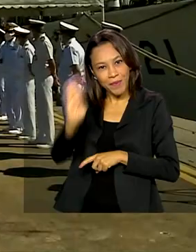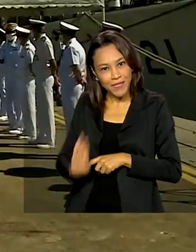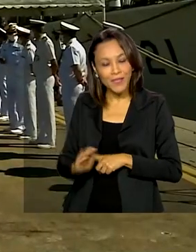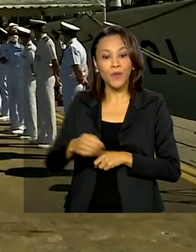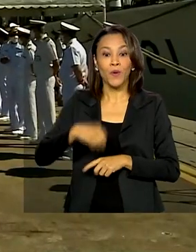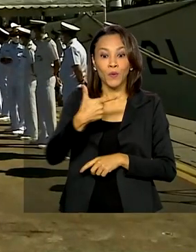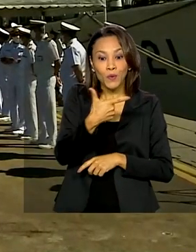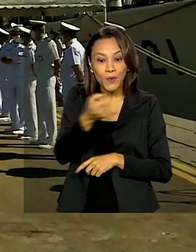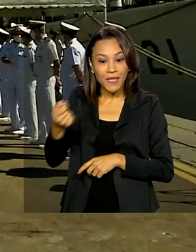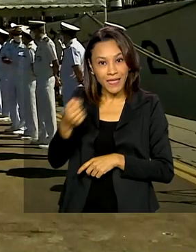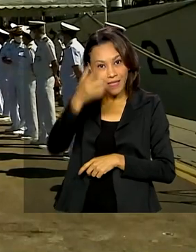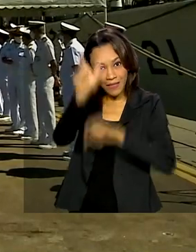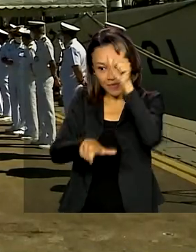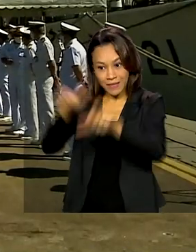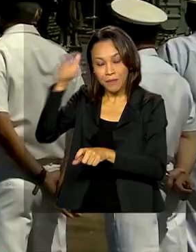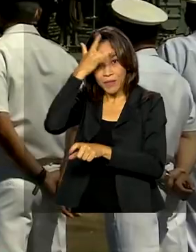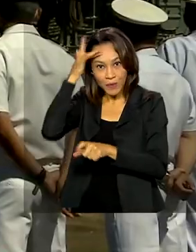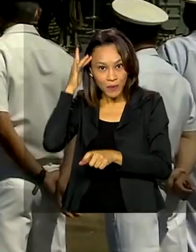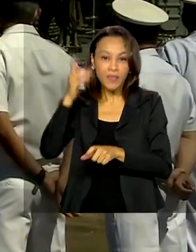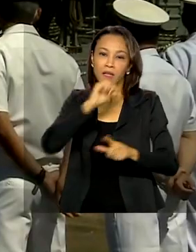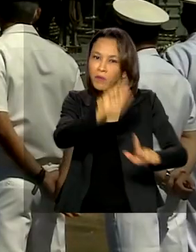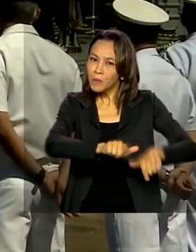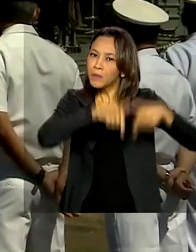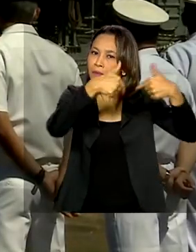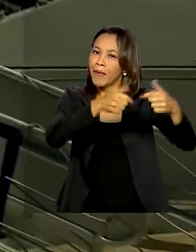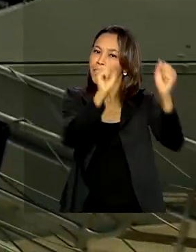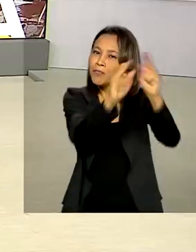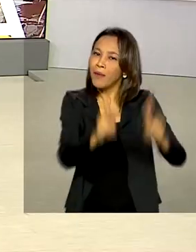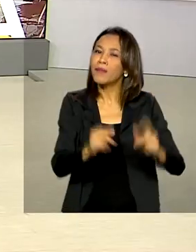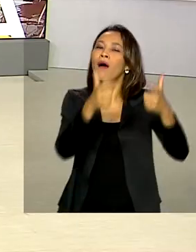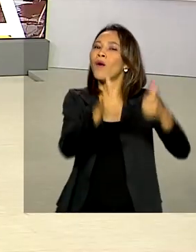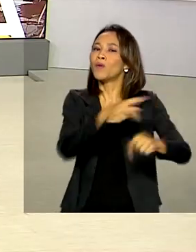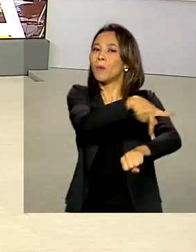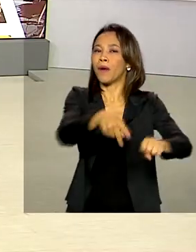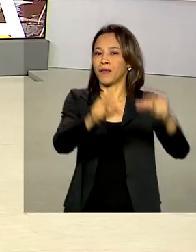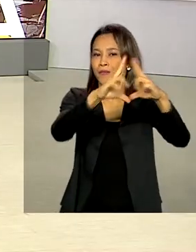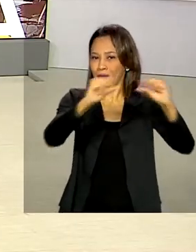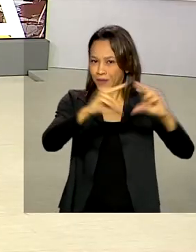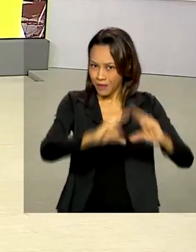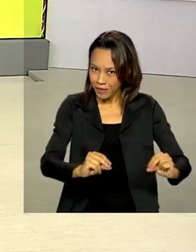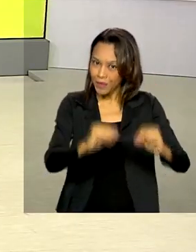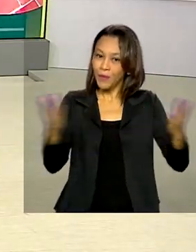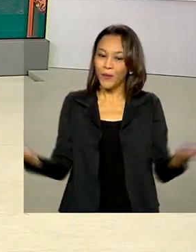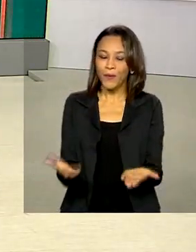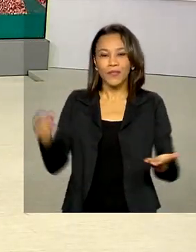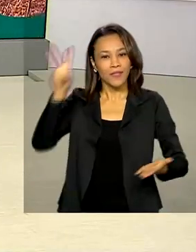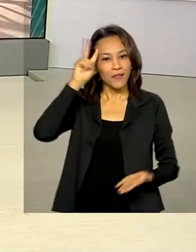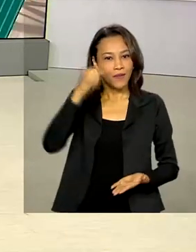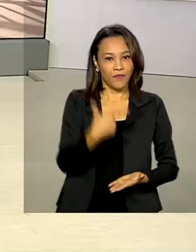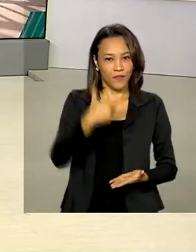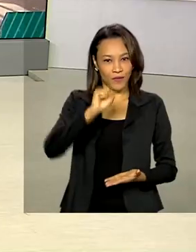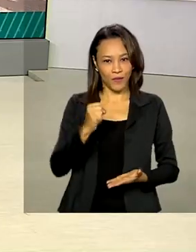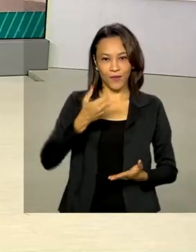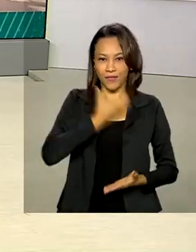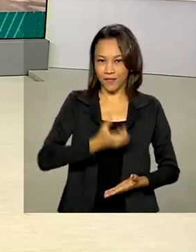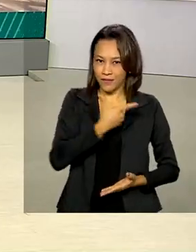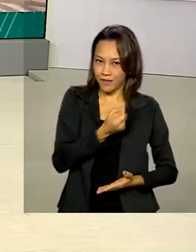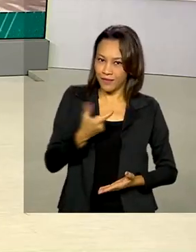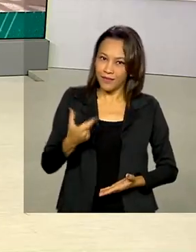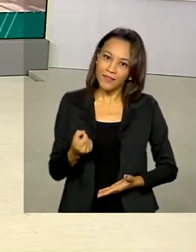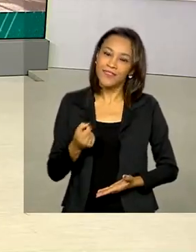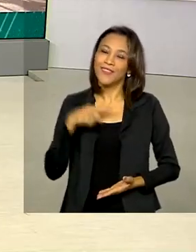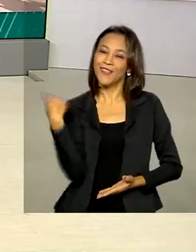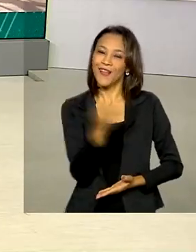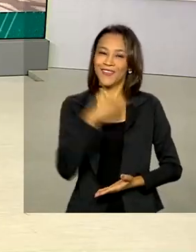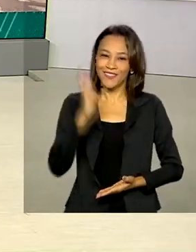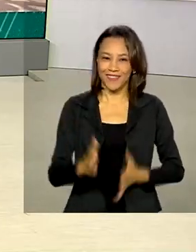200 militares que estavam em missão de paz no Líbano. Hoje é segunda-feira, 28 de dezembro de 2020. O